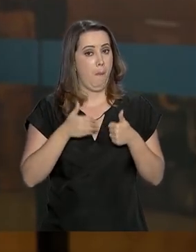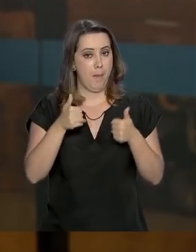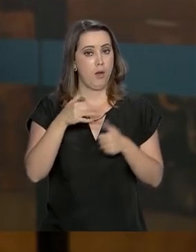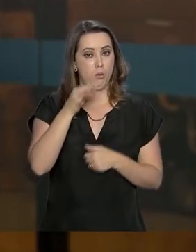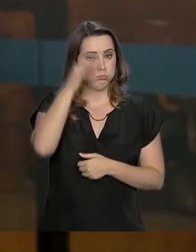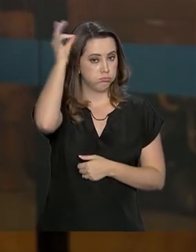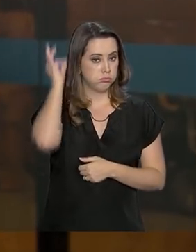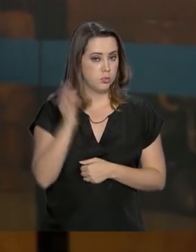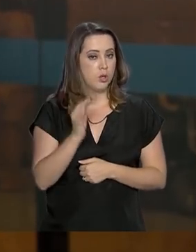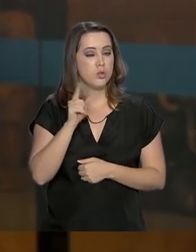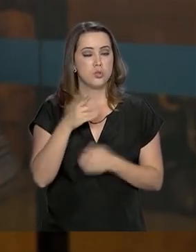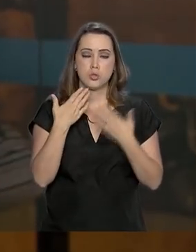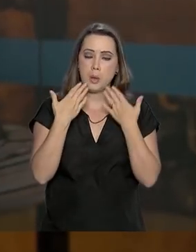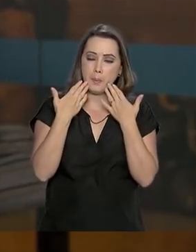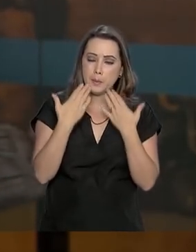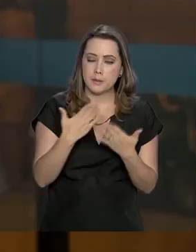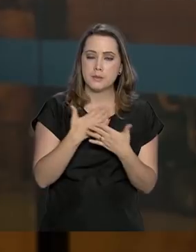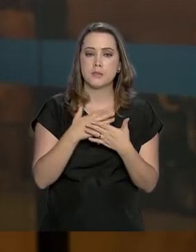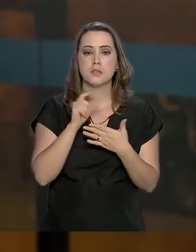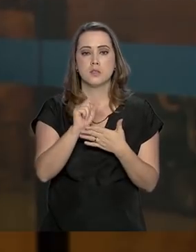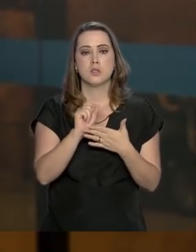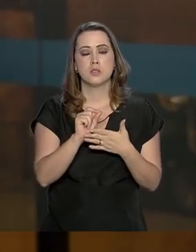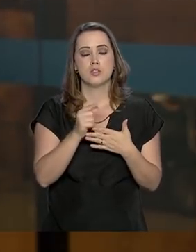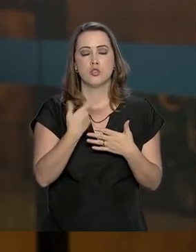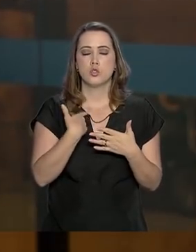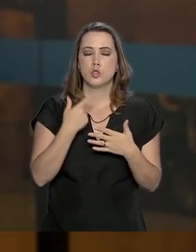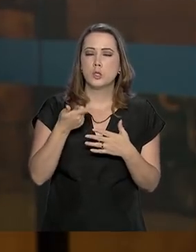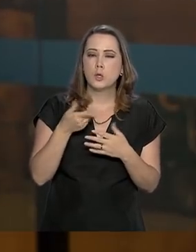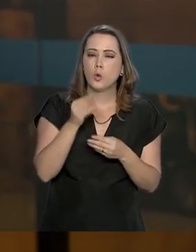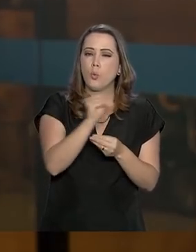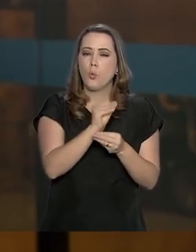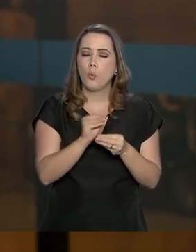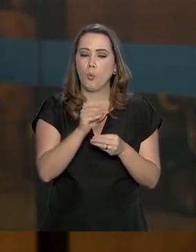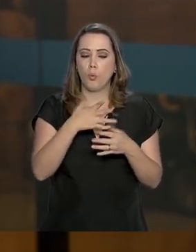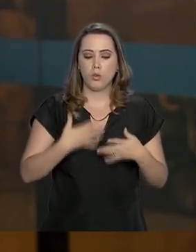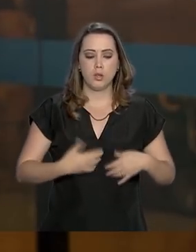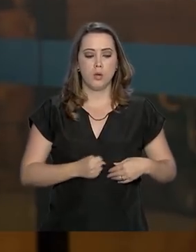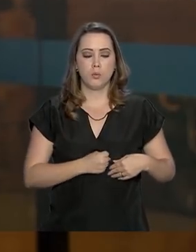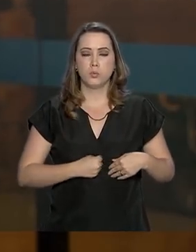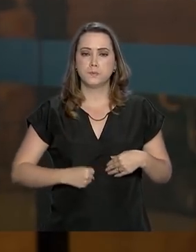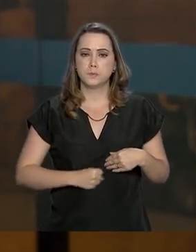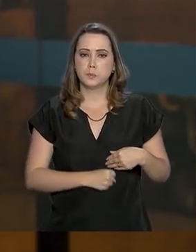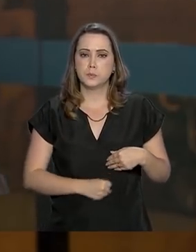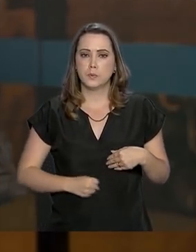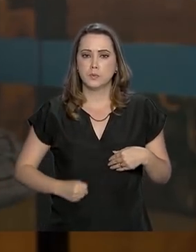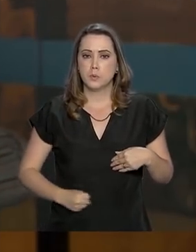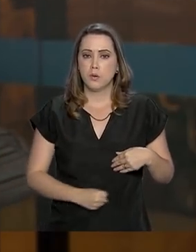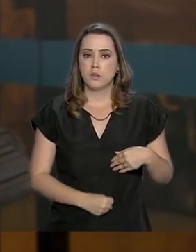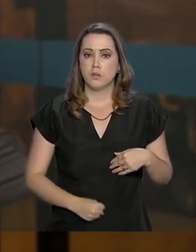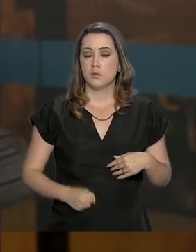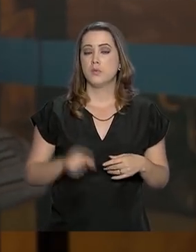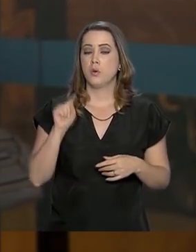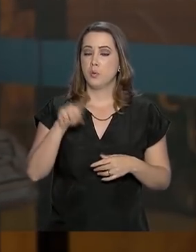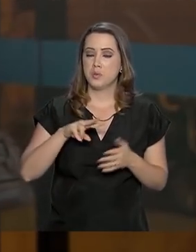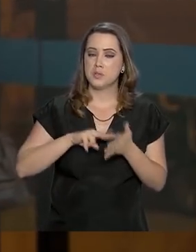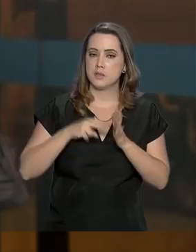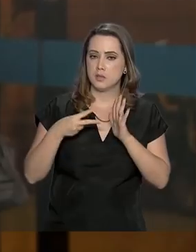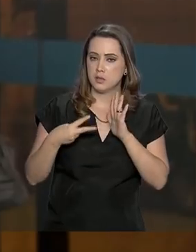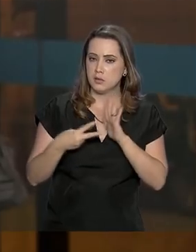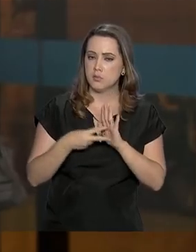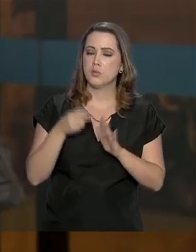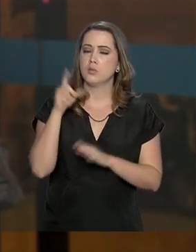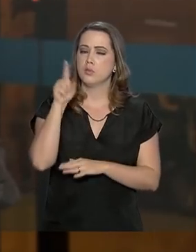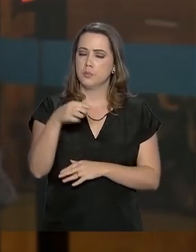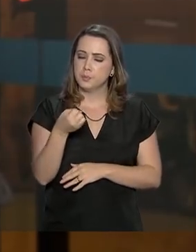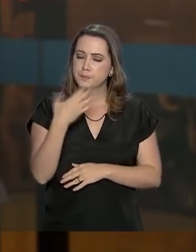apresenta sinais no intestino, de recuperação do trato intestinal, o que foi considerado uma